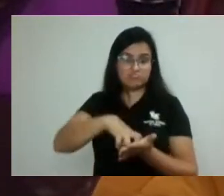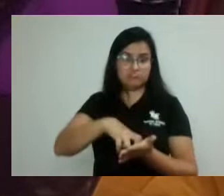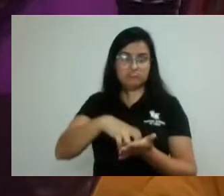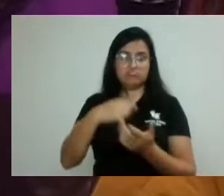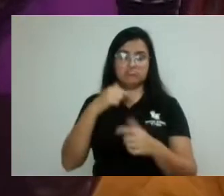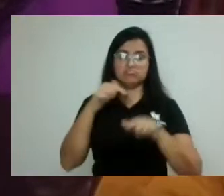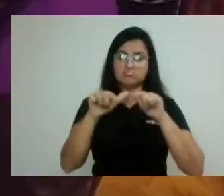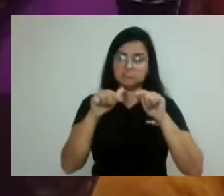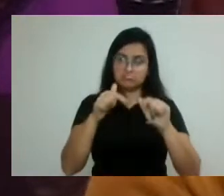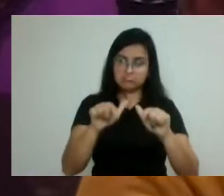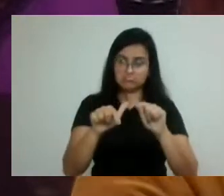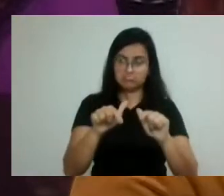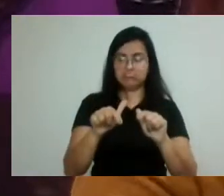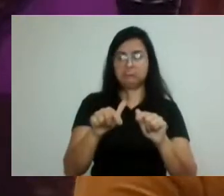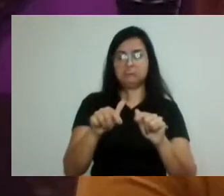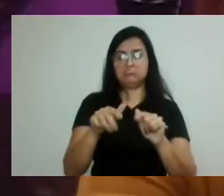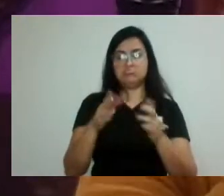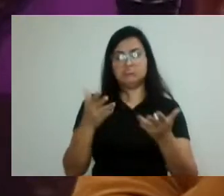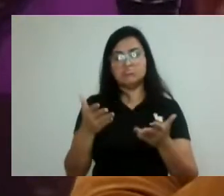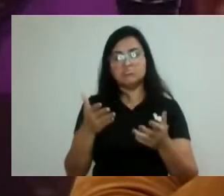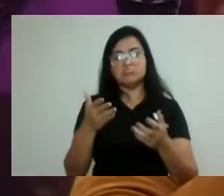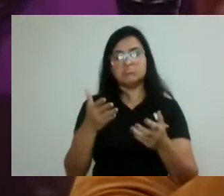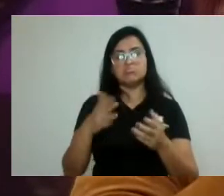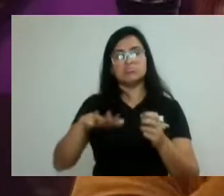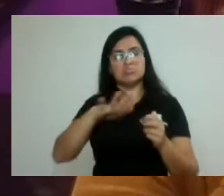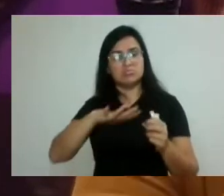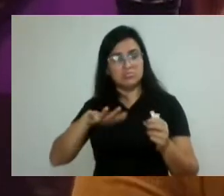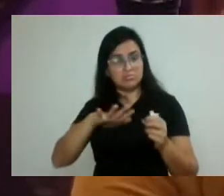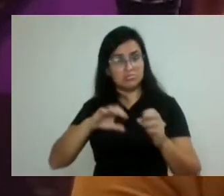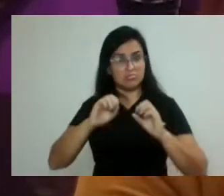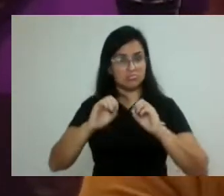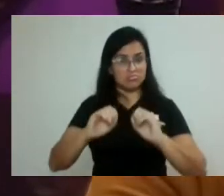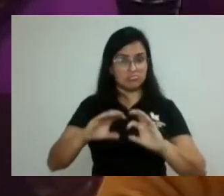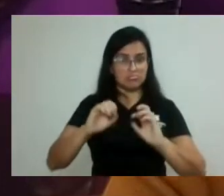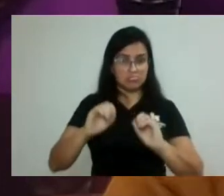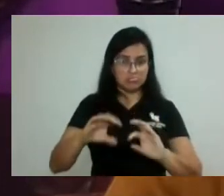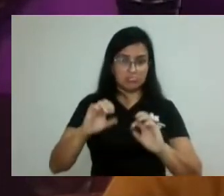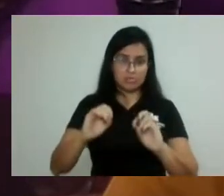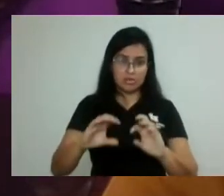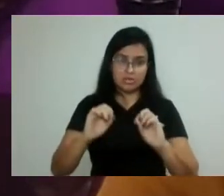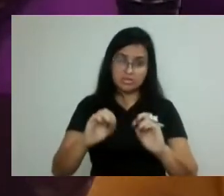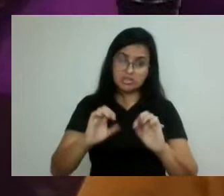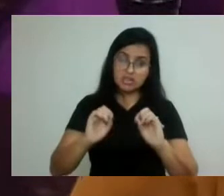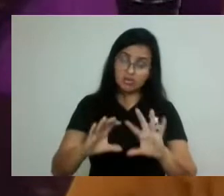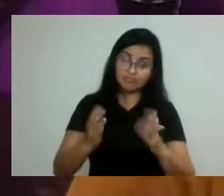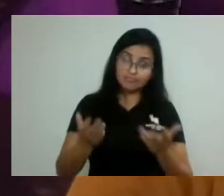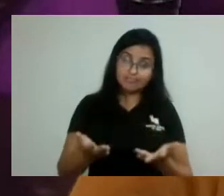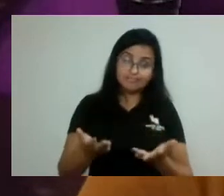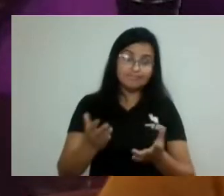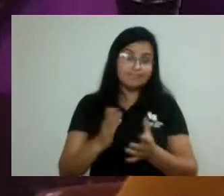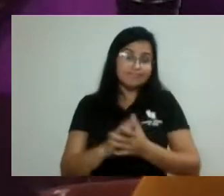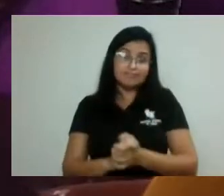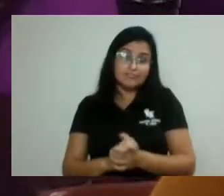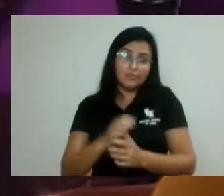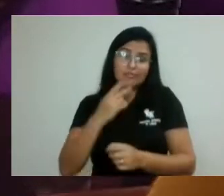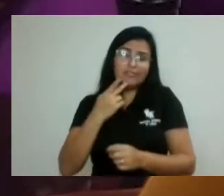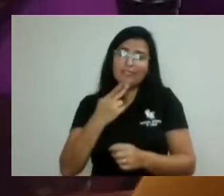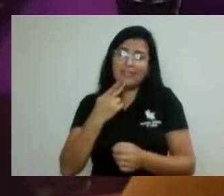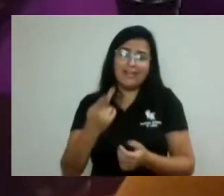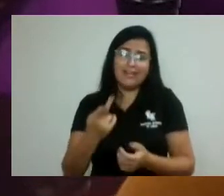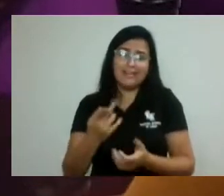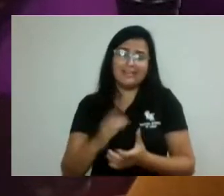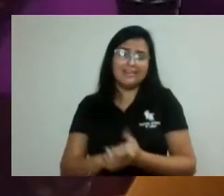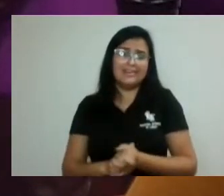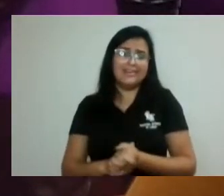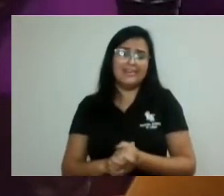educação. não vejo, ele é, não vou nem tratar que ele é inconstitucional, porque eu acho que os